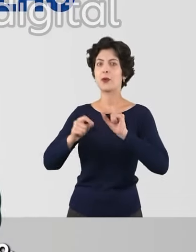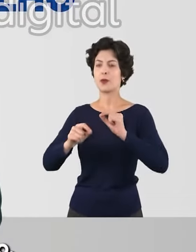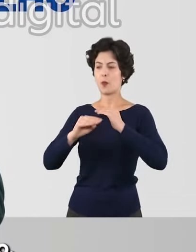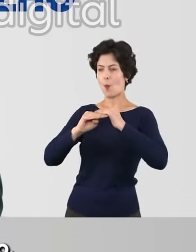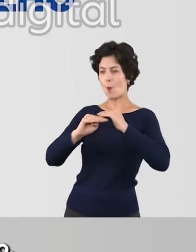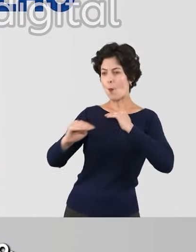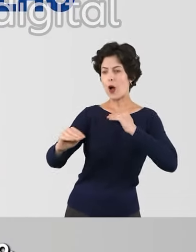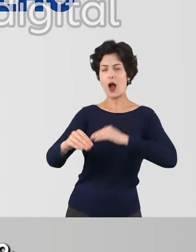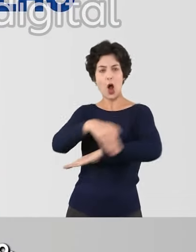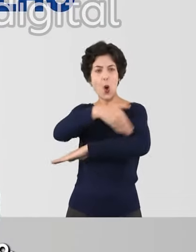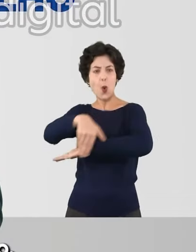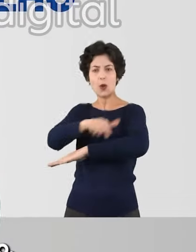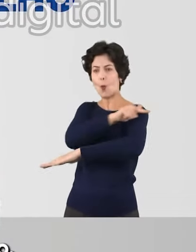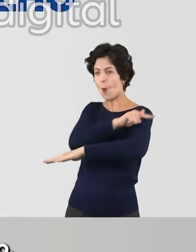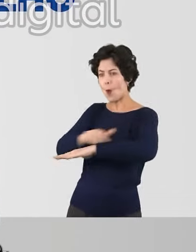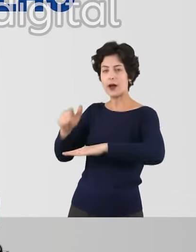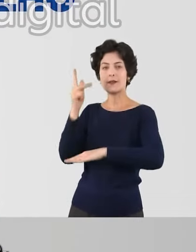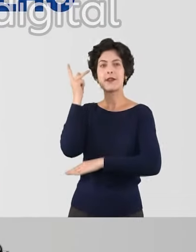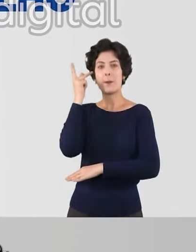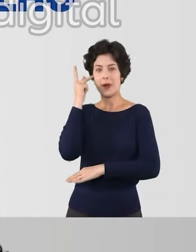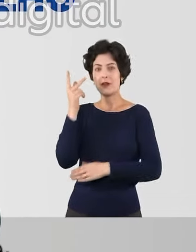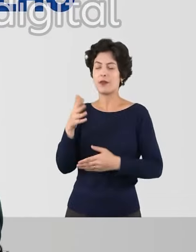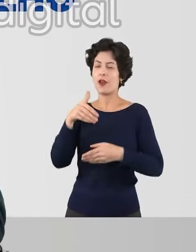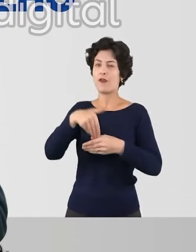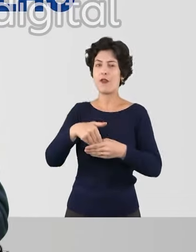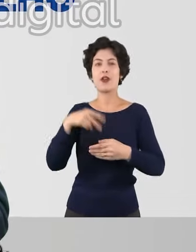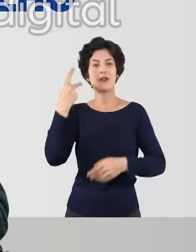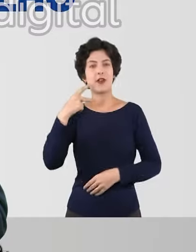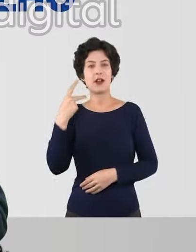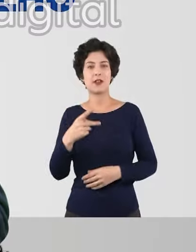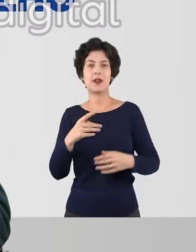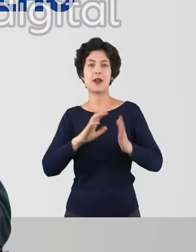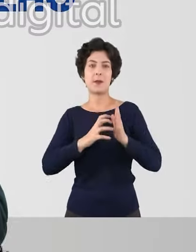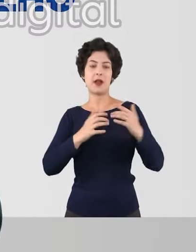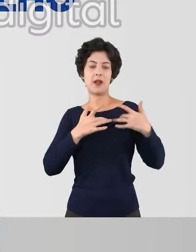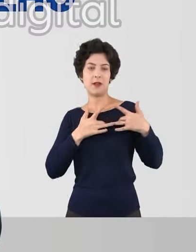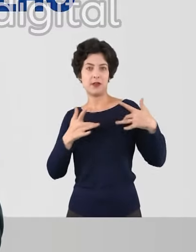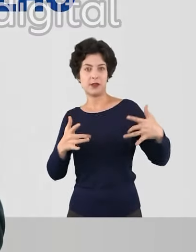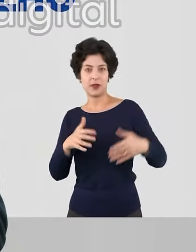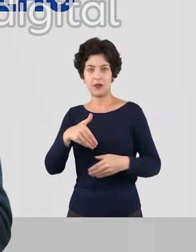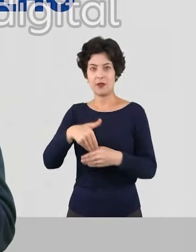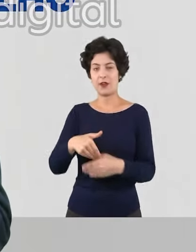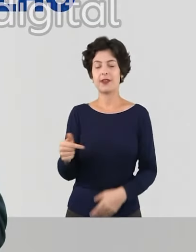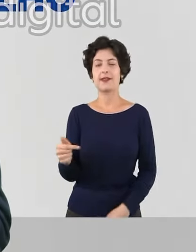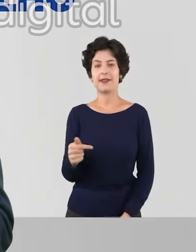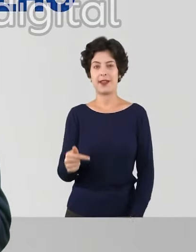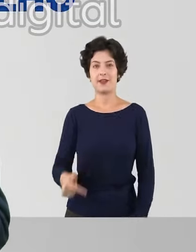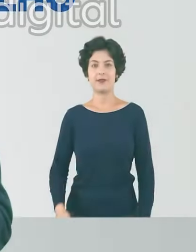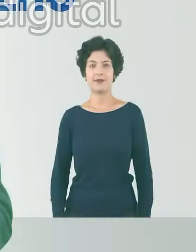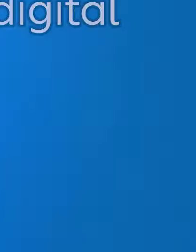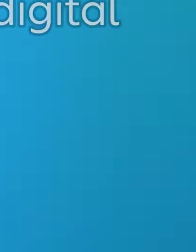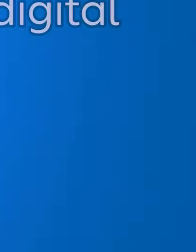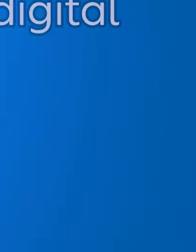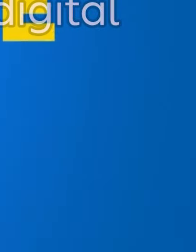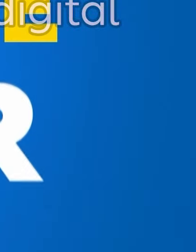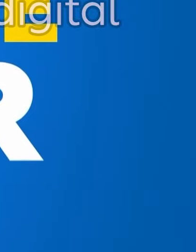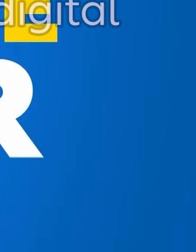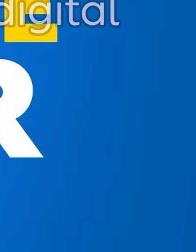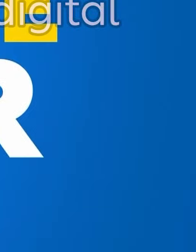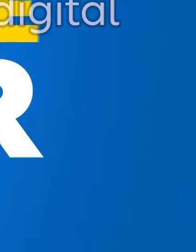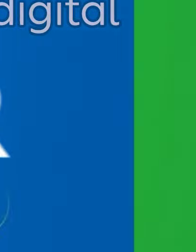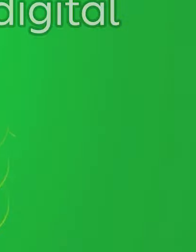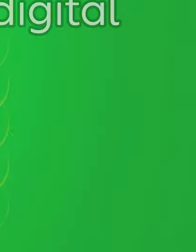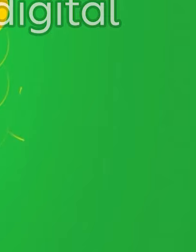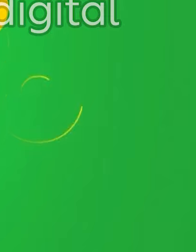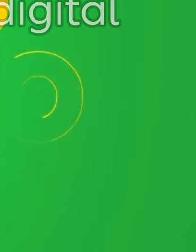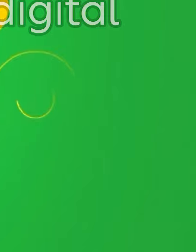maior programa de asfalto novo de São Paulo. Vote nos vereadores do Solidariedade. Vote 77. Isso não pode